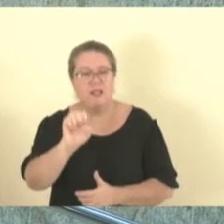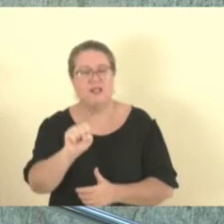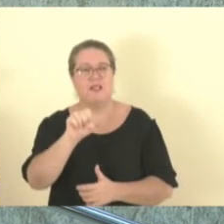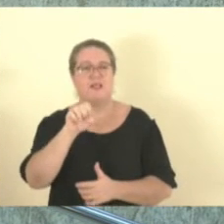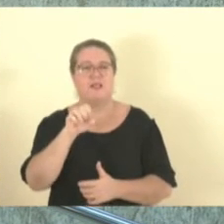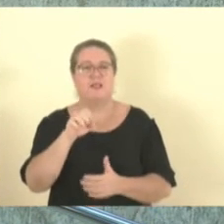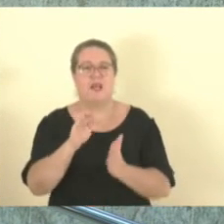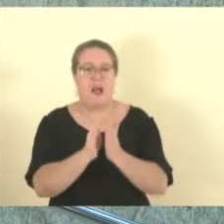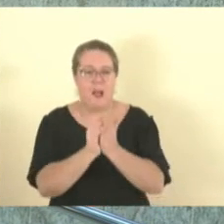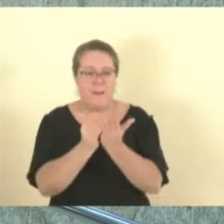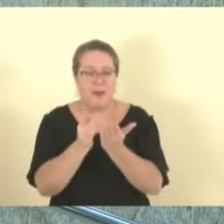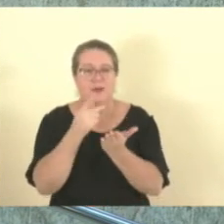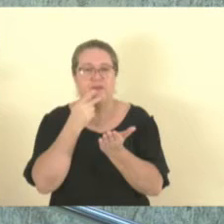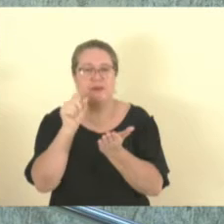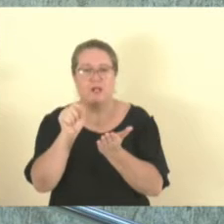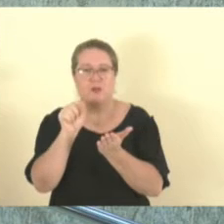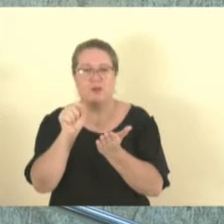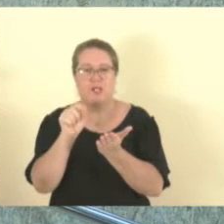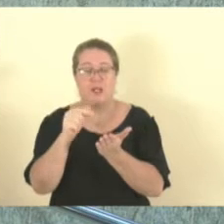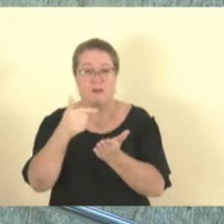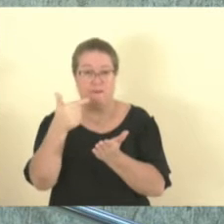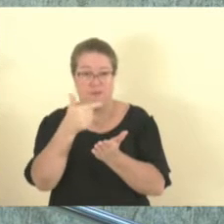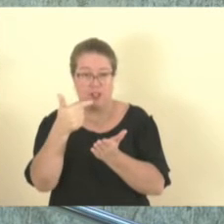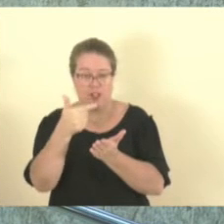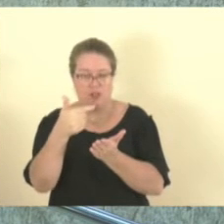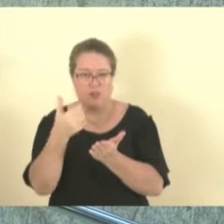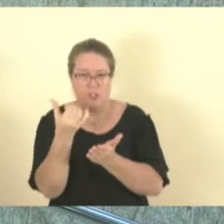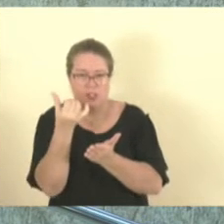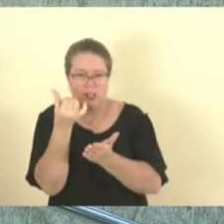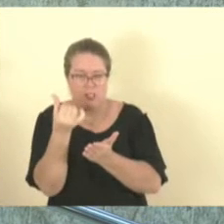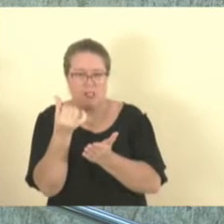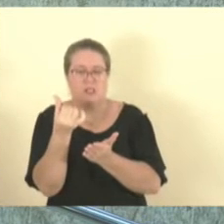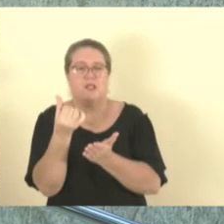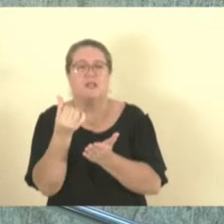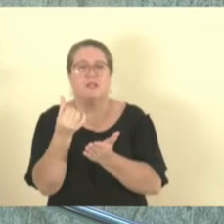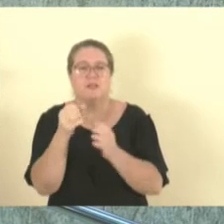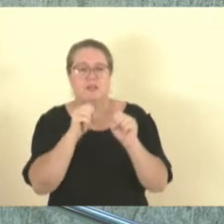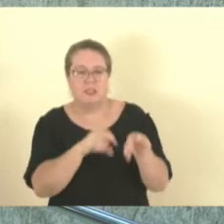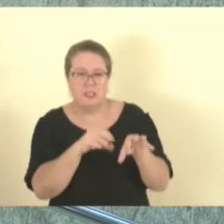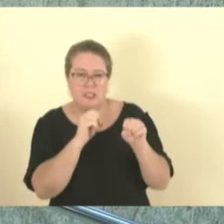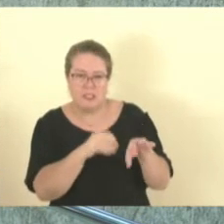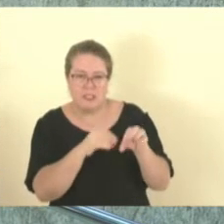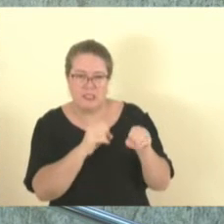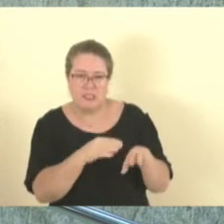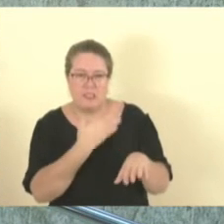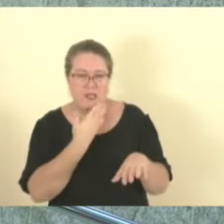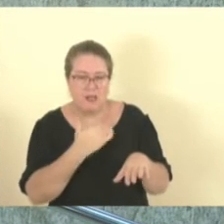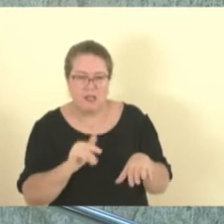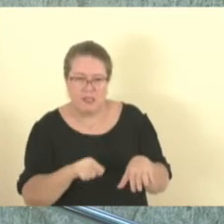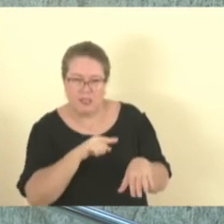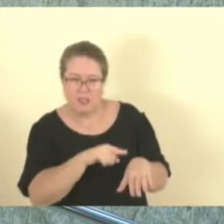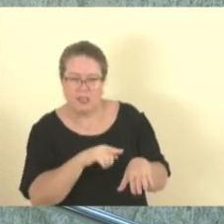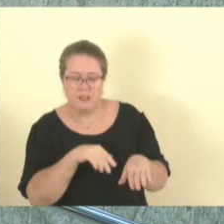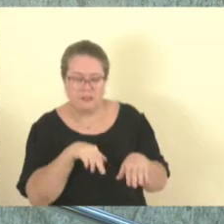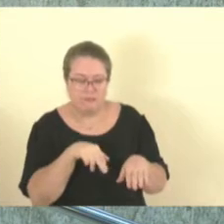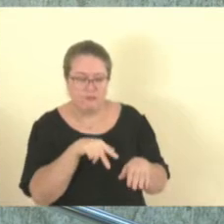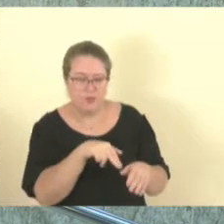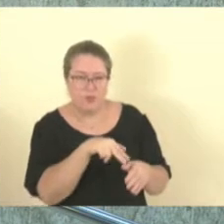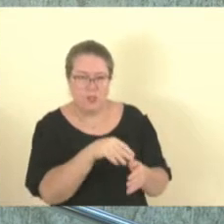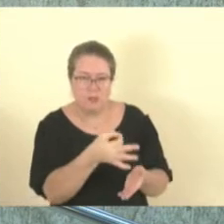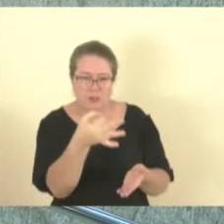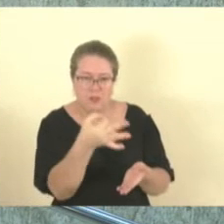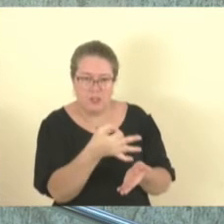diz, em Provérbios 22, 6, Ensine o menino o caminho que deve andar e quando